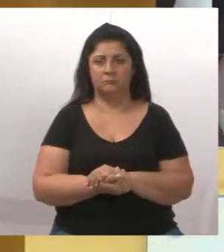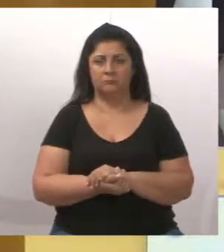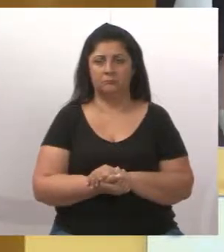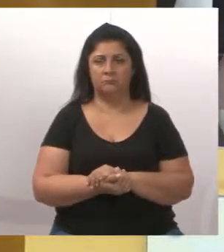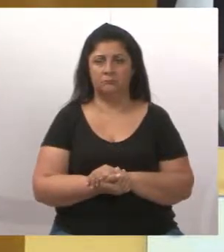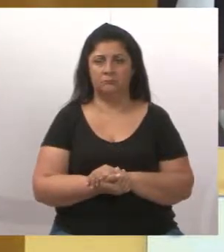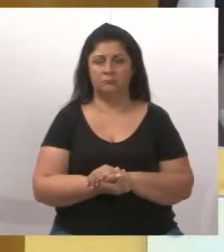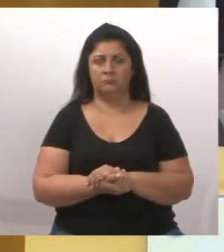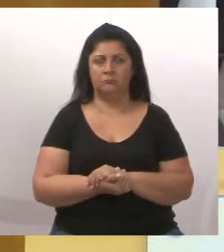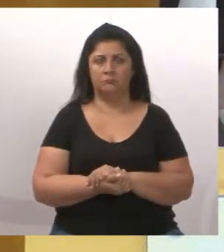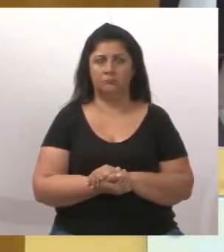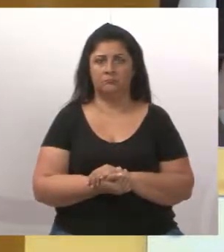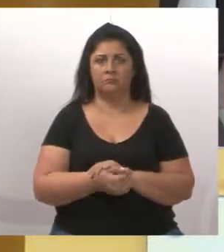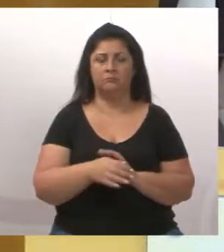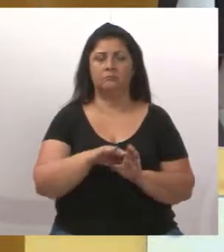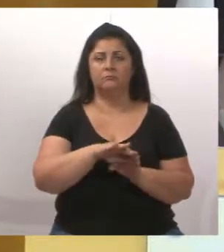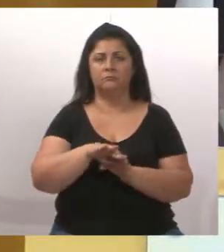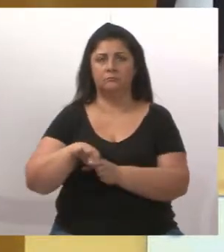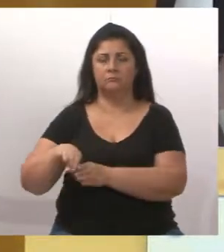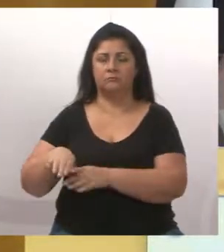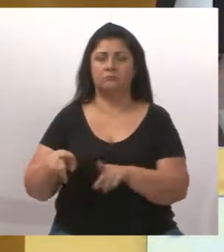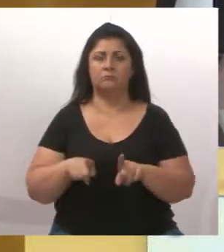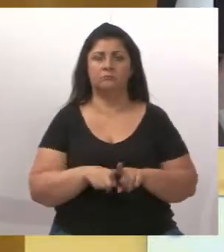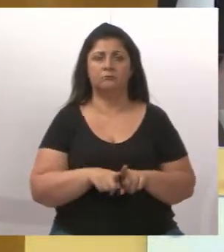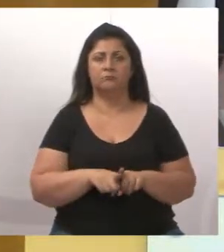Outro detalhe aqui também, olha aqui.